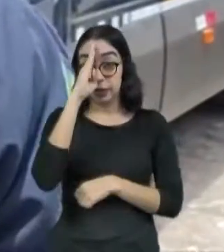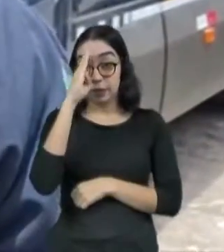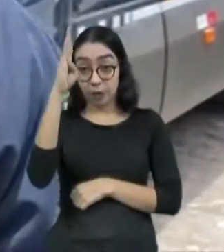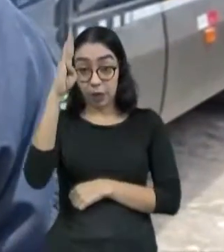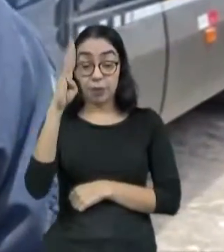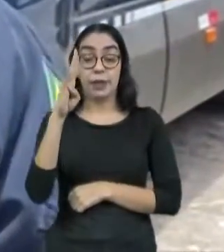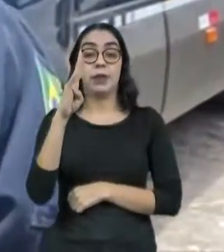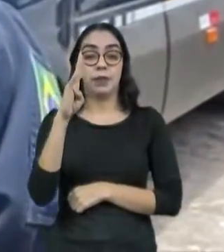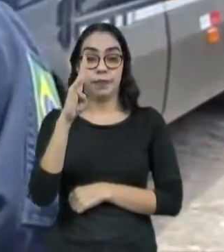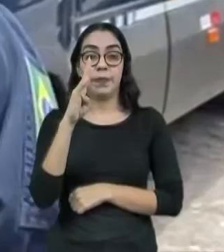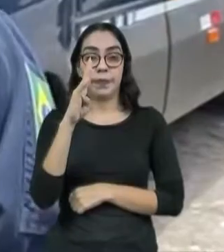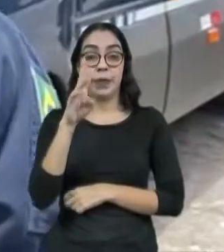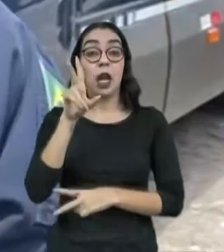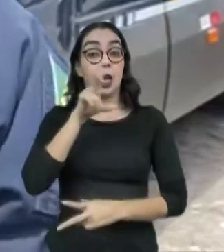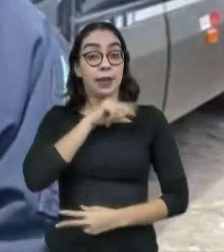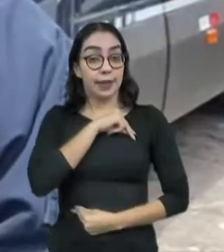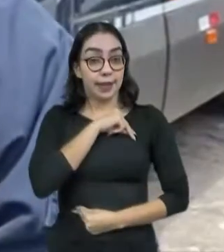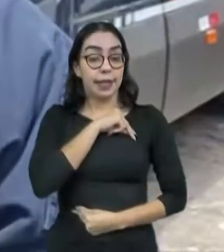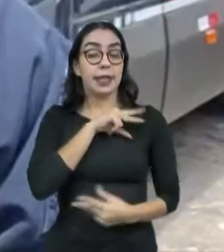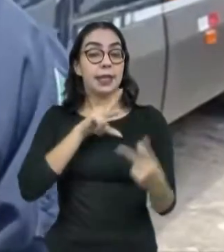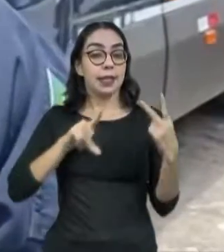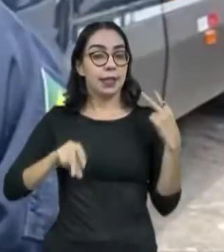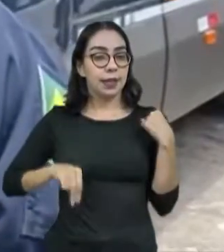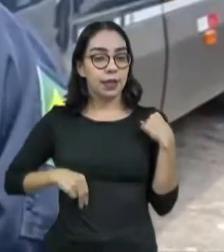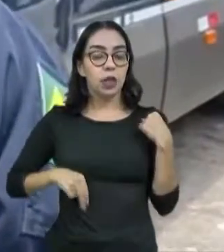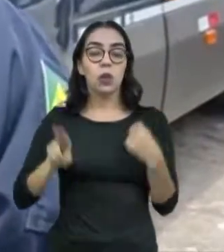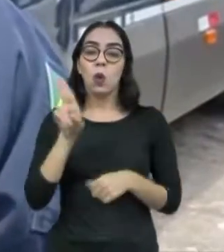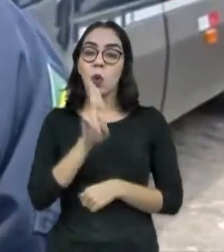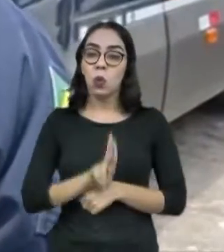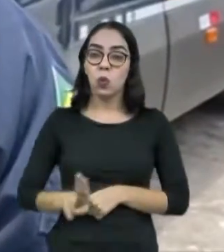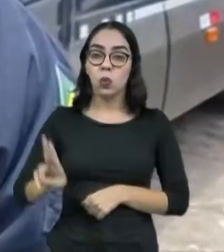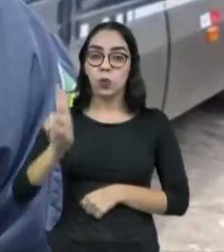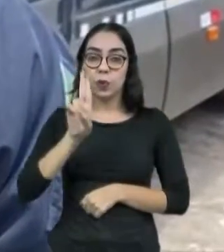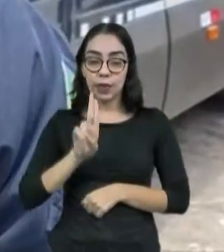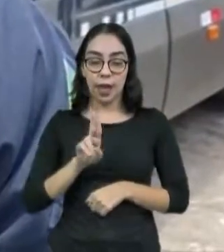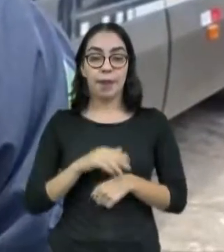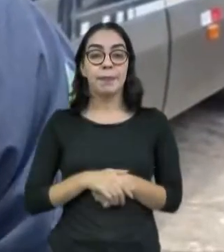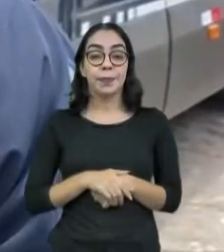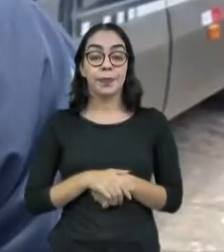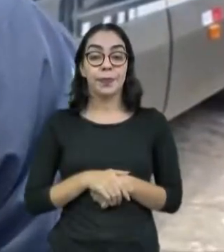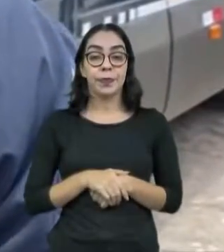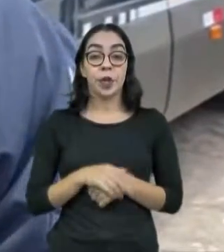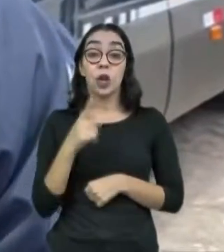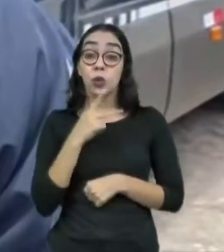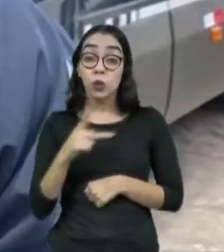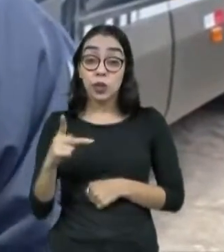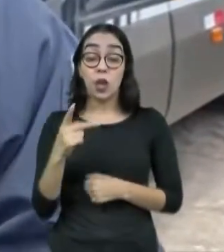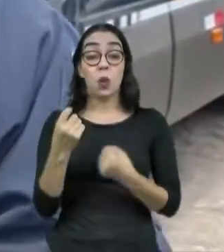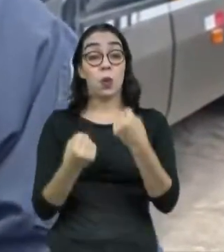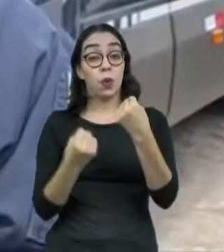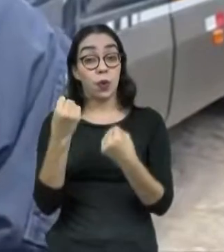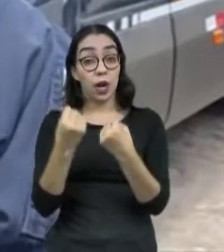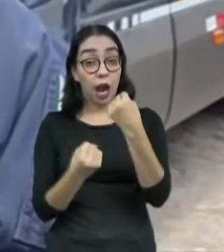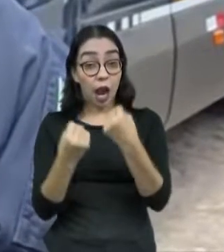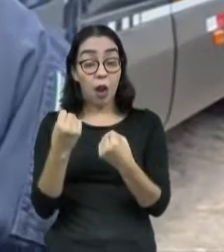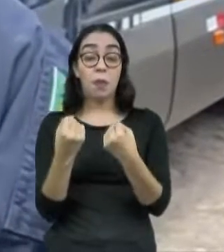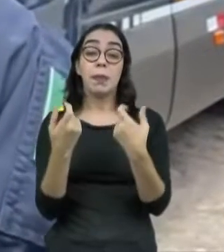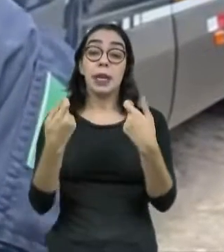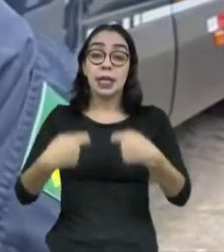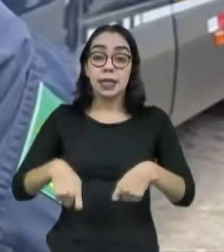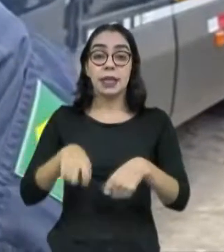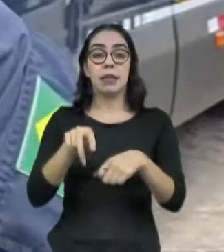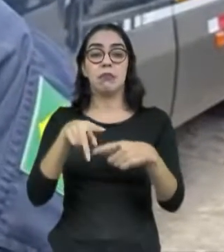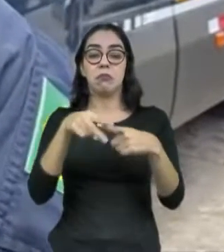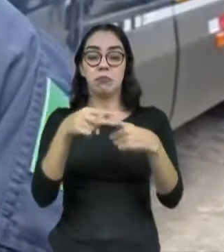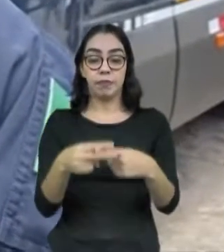cinto de segurança durante toda a viagem, você fazer uma revisão antecipada do seu veículo e não fazer a